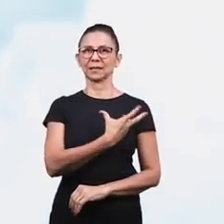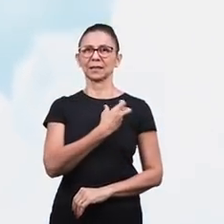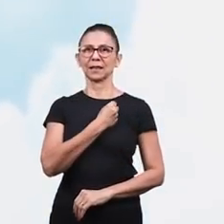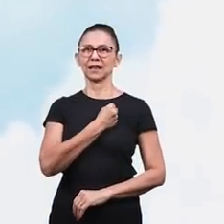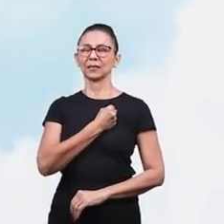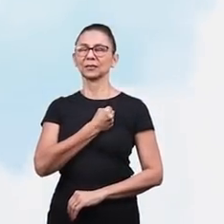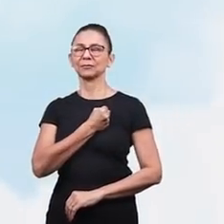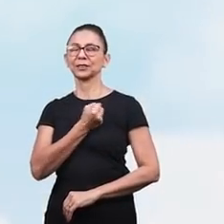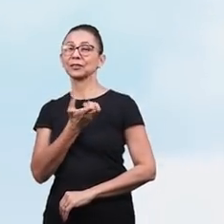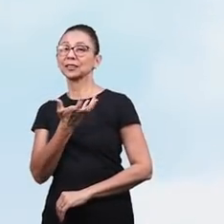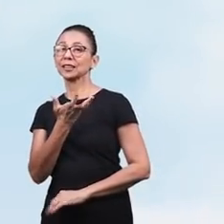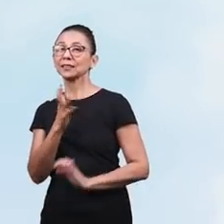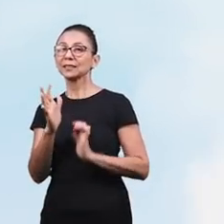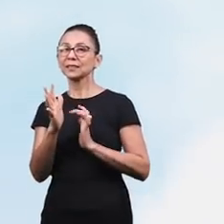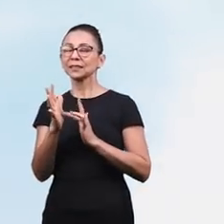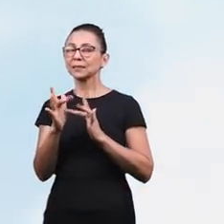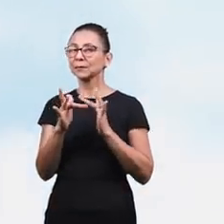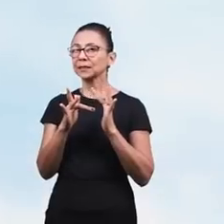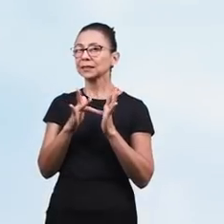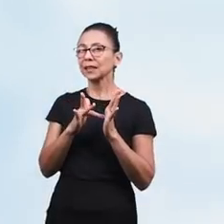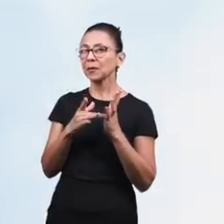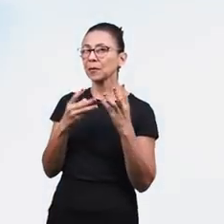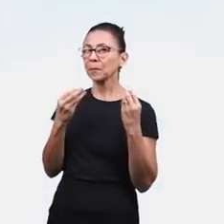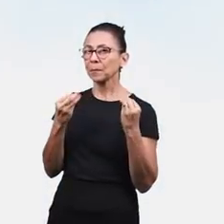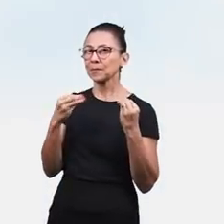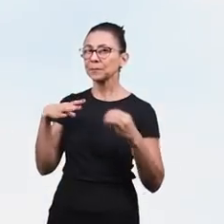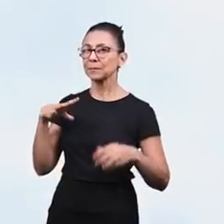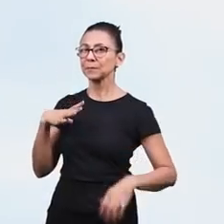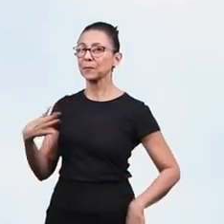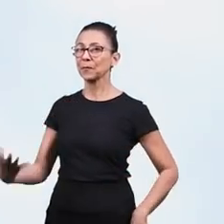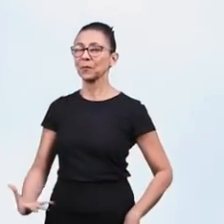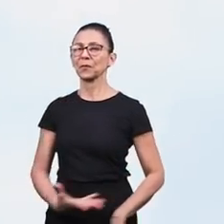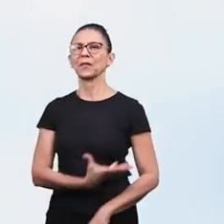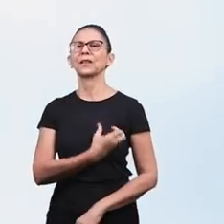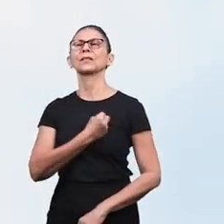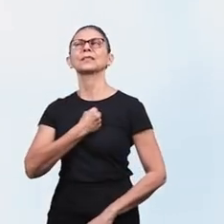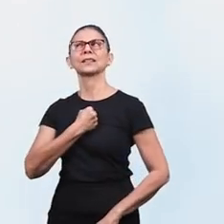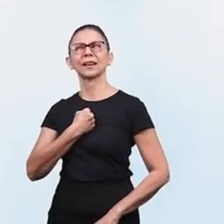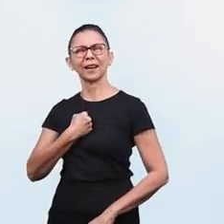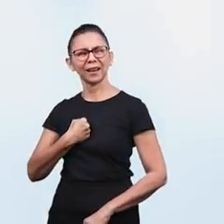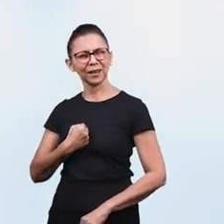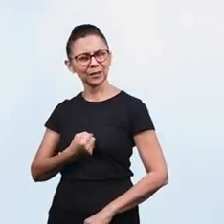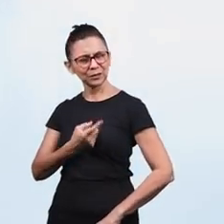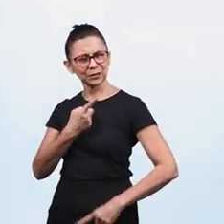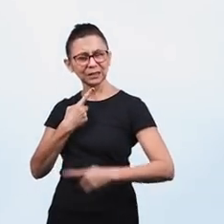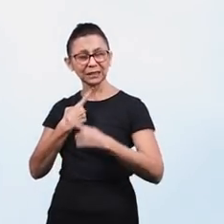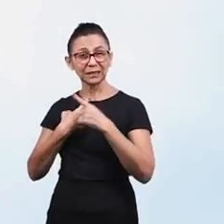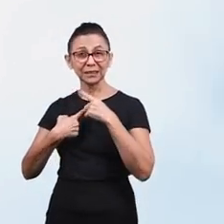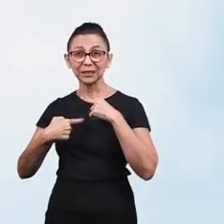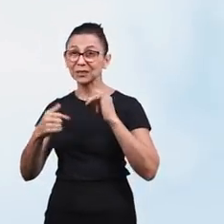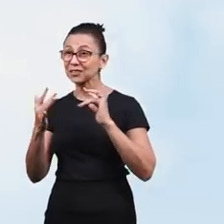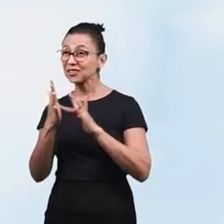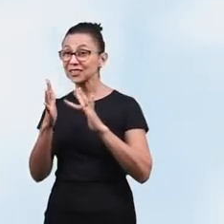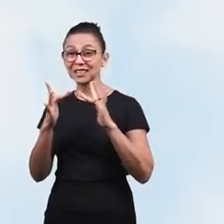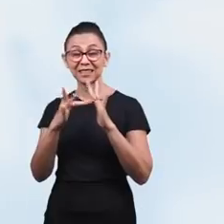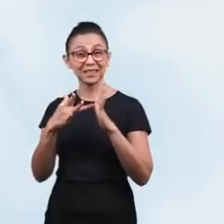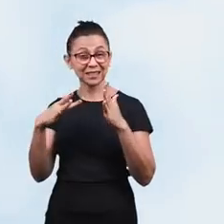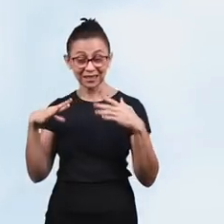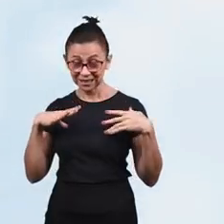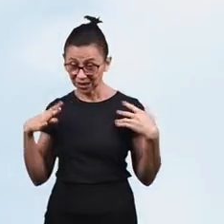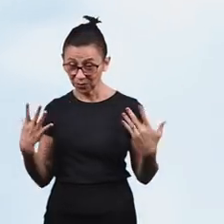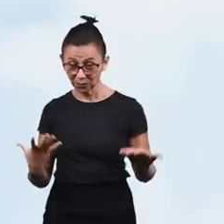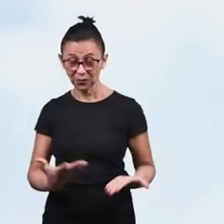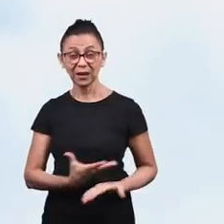Eu quero Jesus que me salva Eu quero Jesus